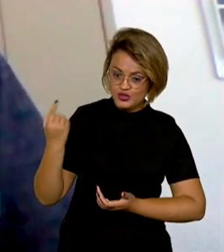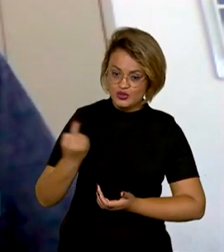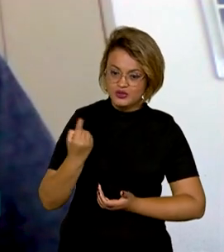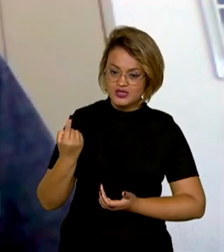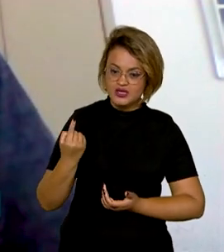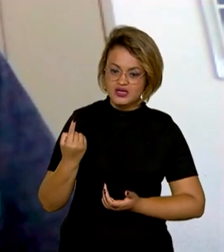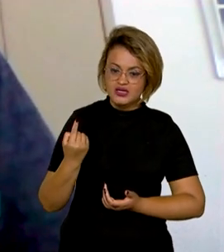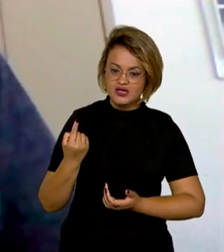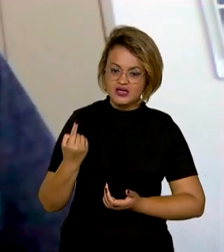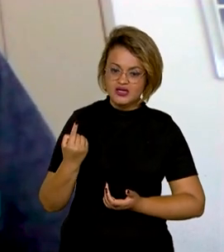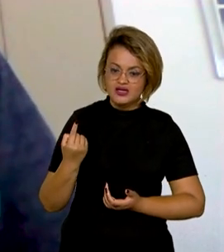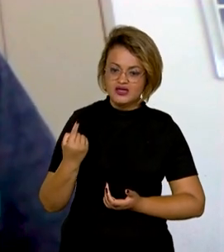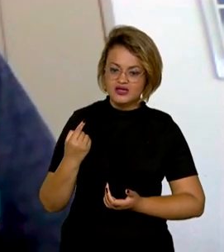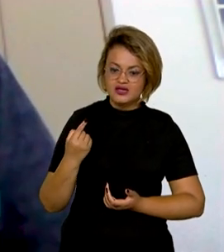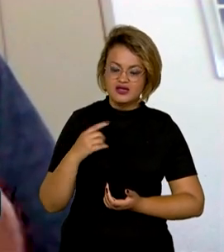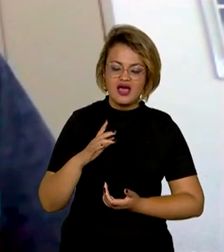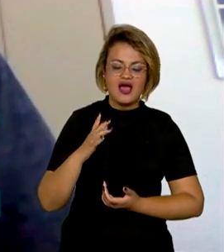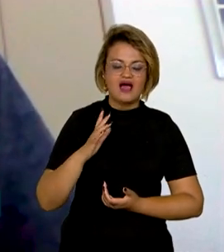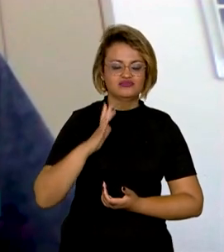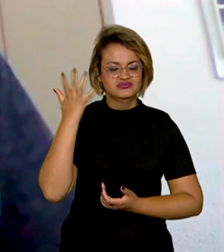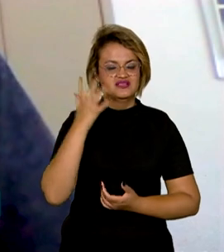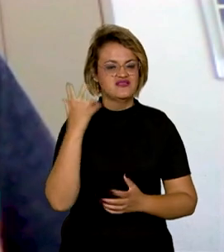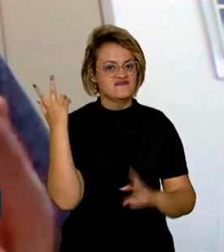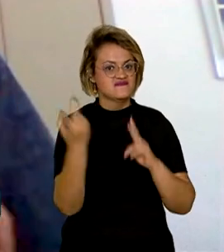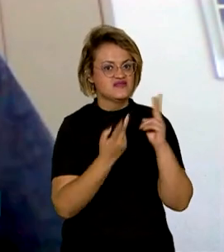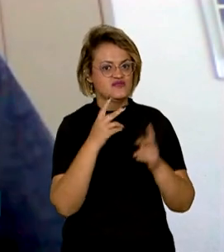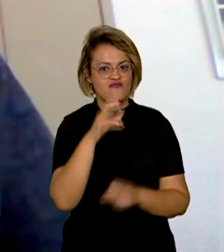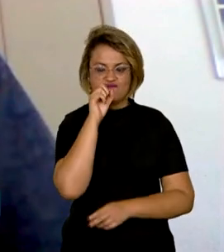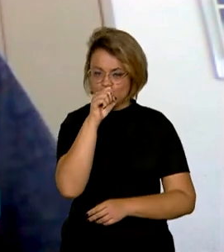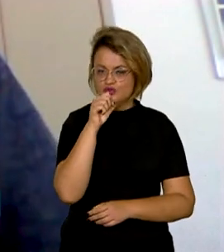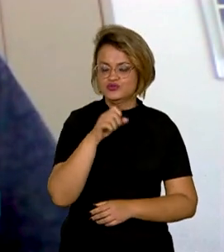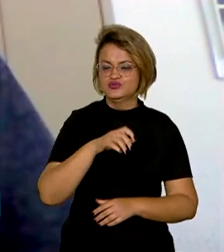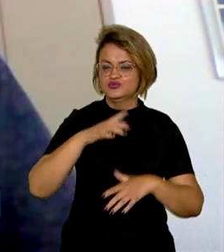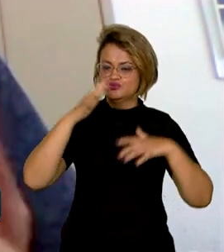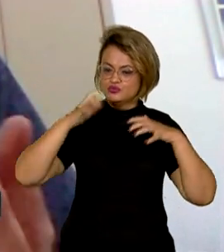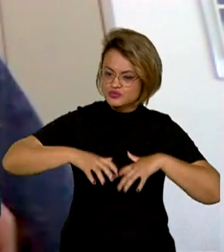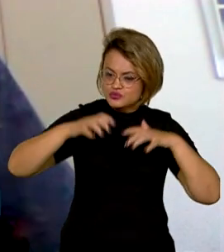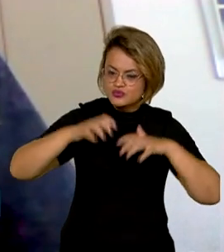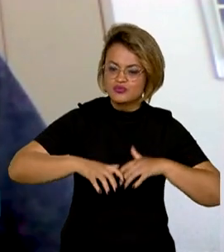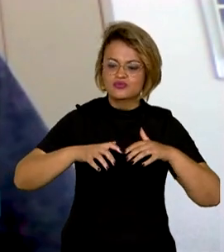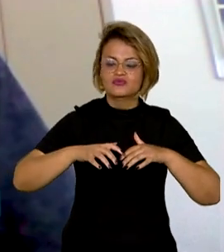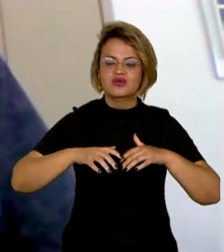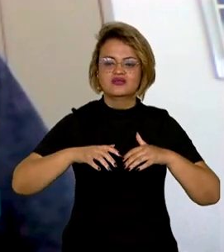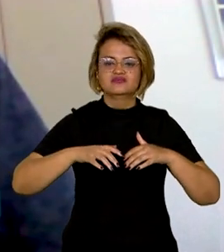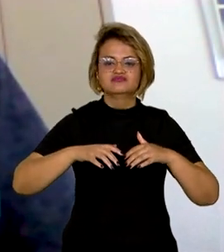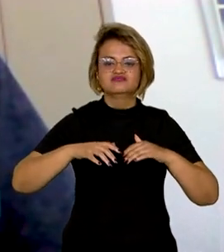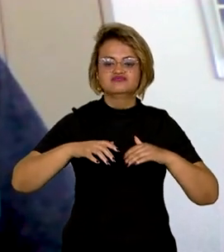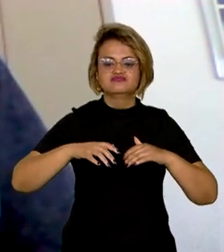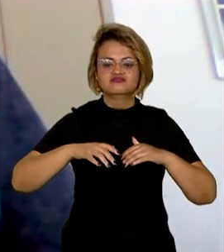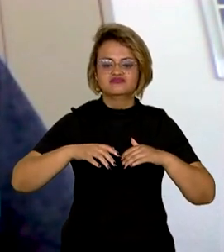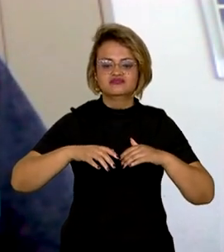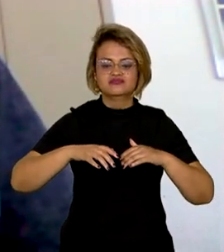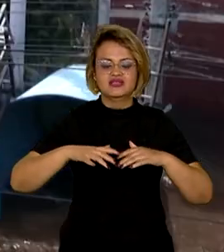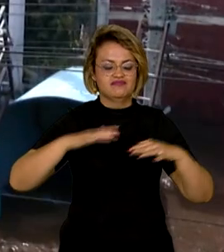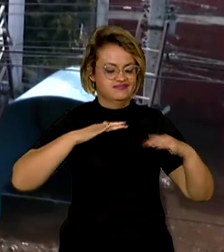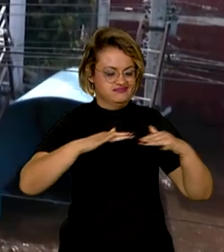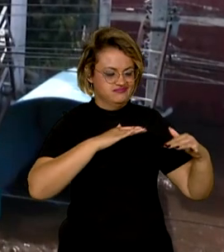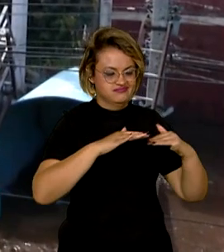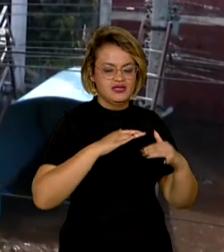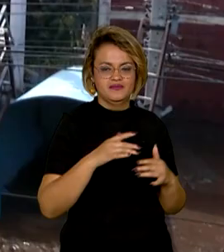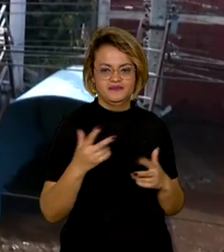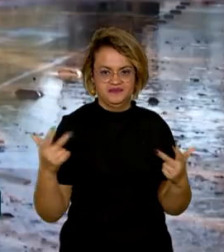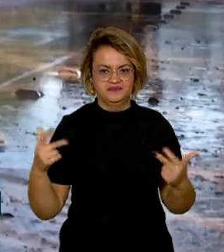que provocam ventos fortes, chuvas intensas, grande quantidade de precipitação.